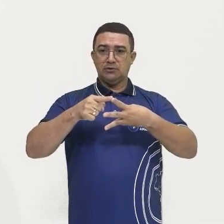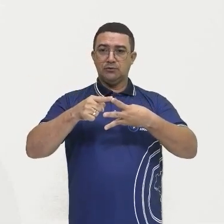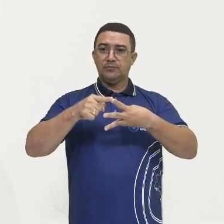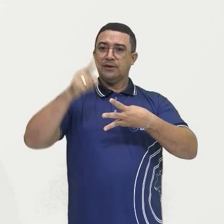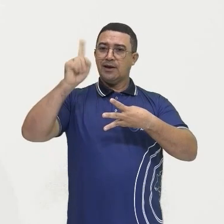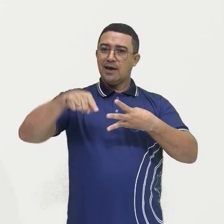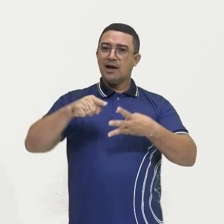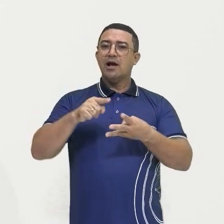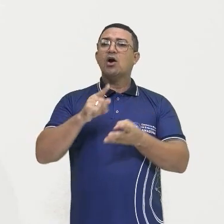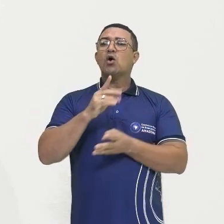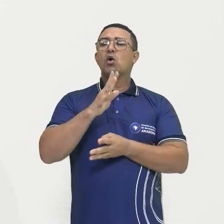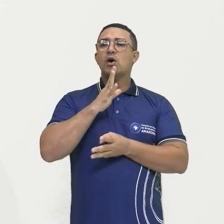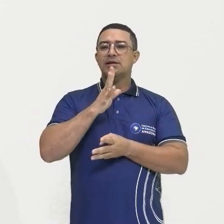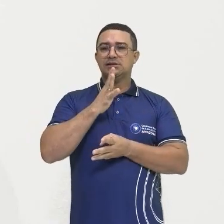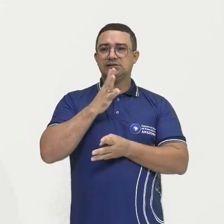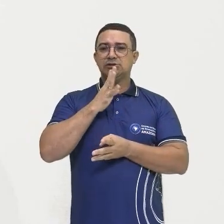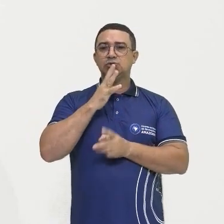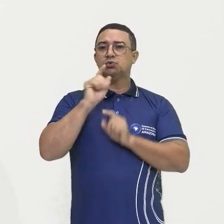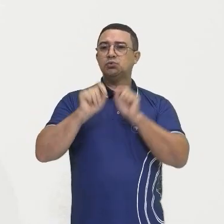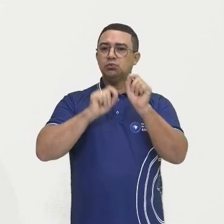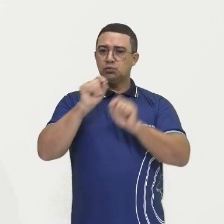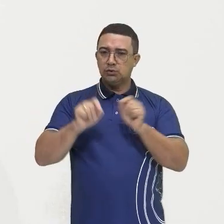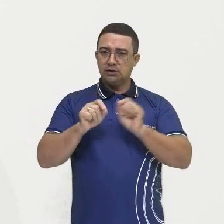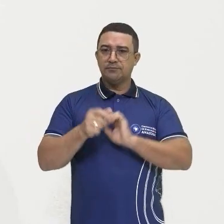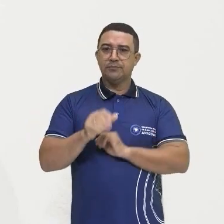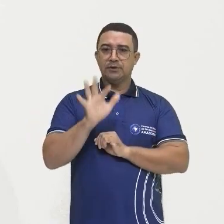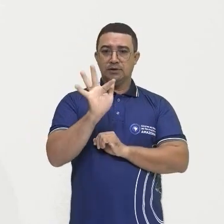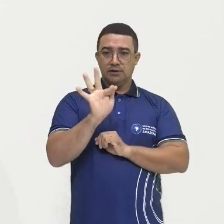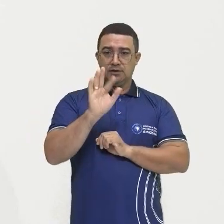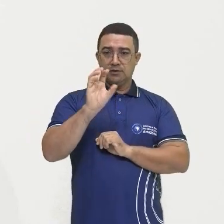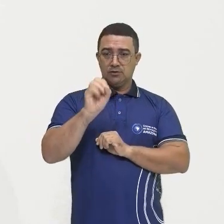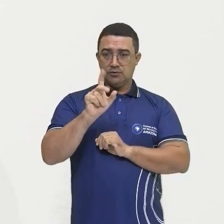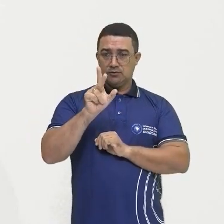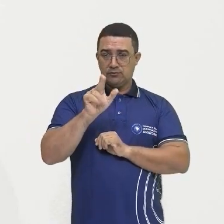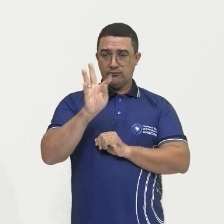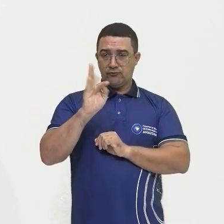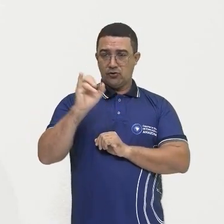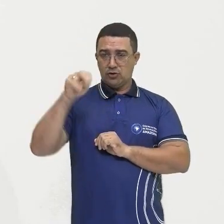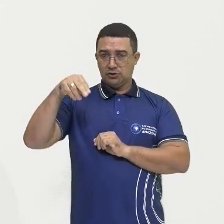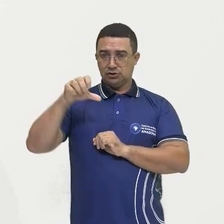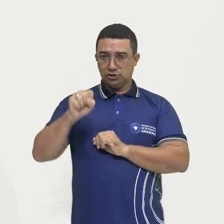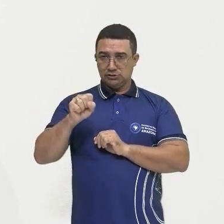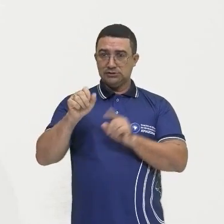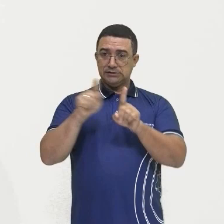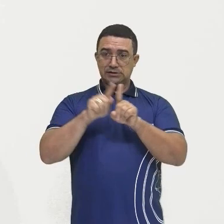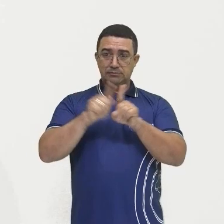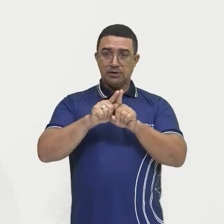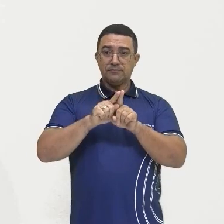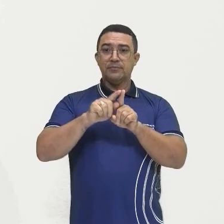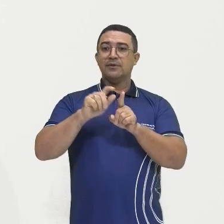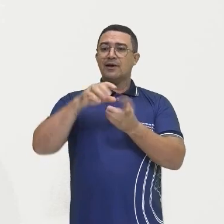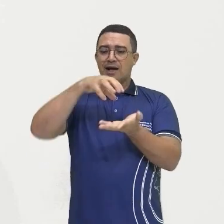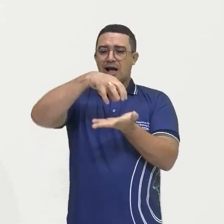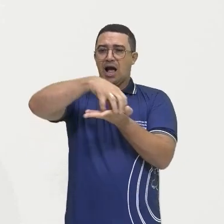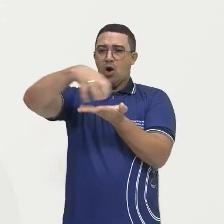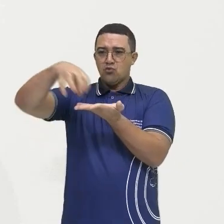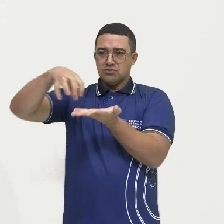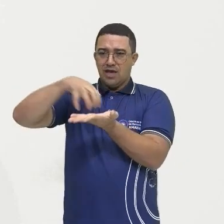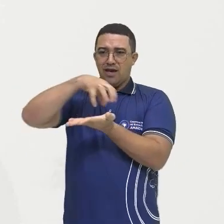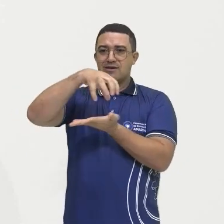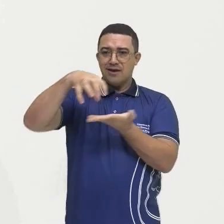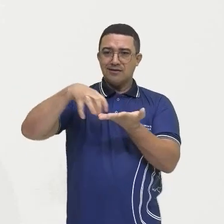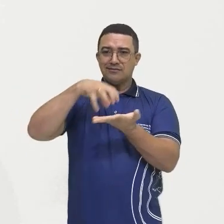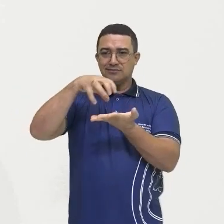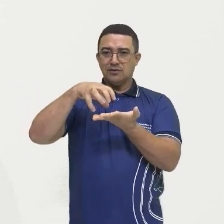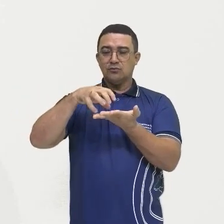conhecido como Fortins e Aldeias Missionárias, né? Aí nós temos o segundo período. Então, a gente tem essa